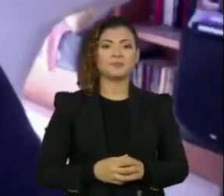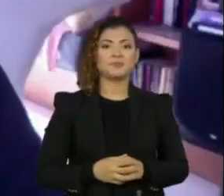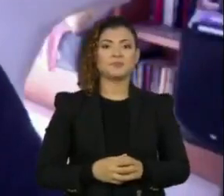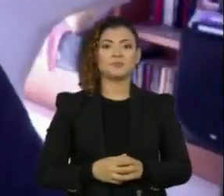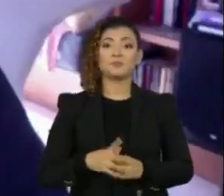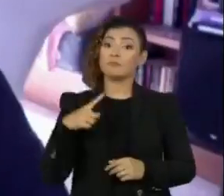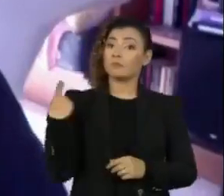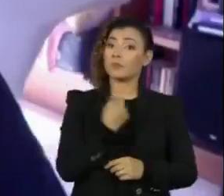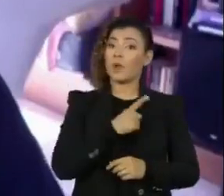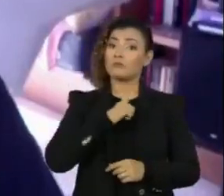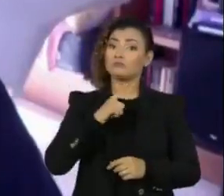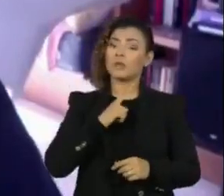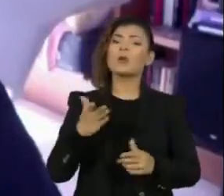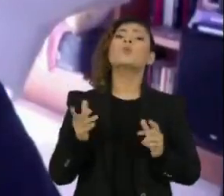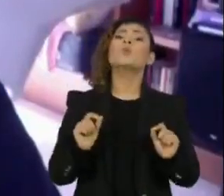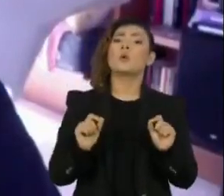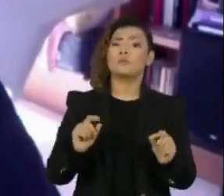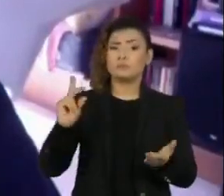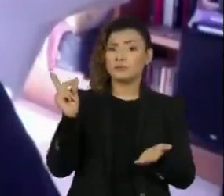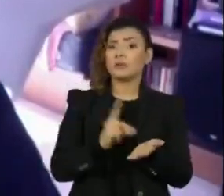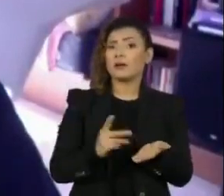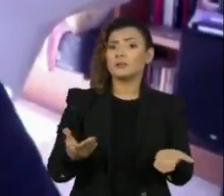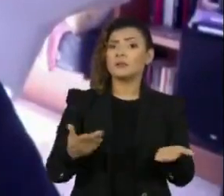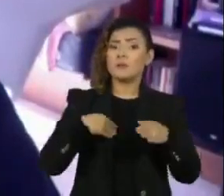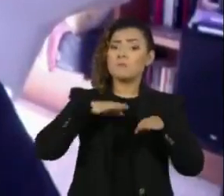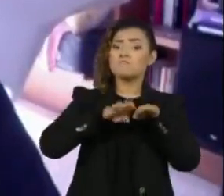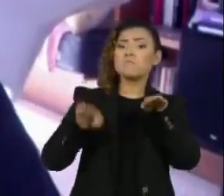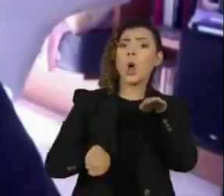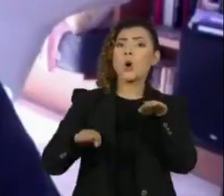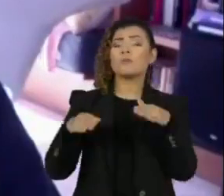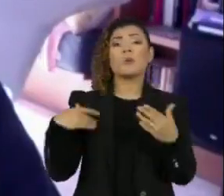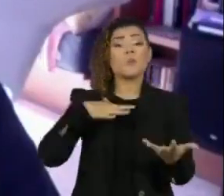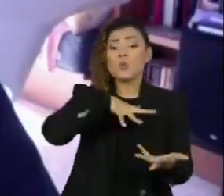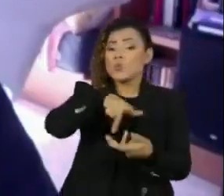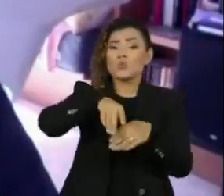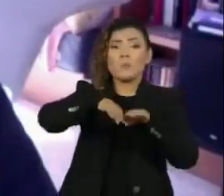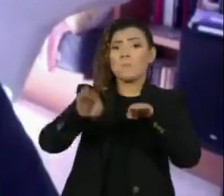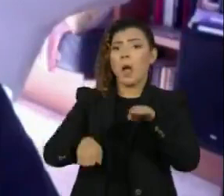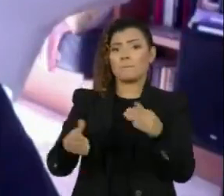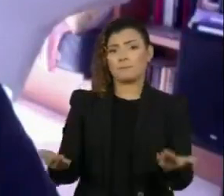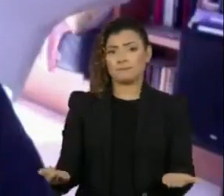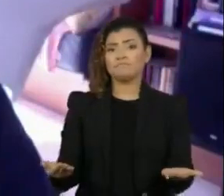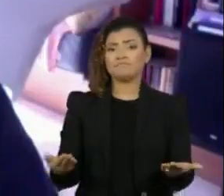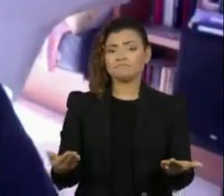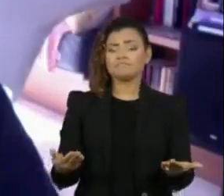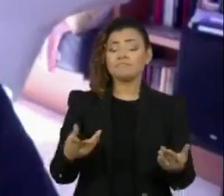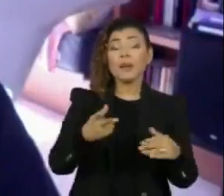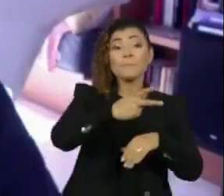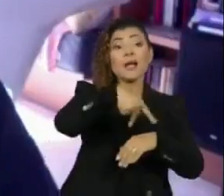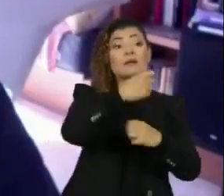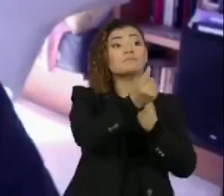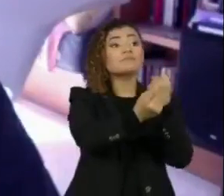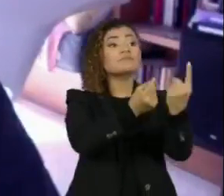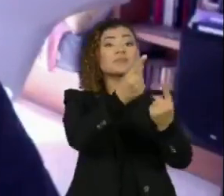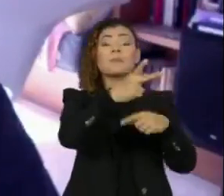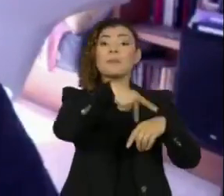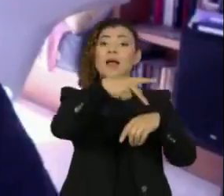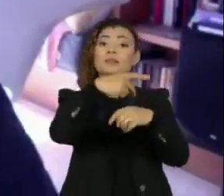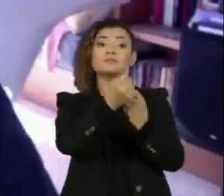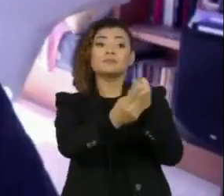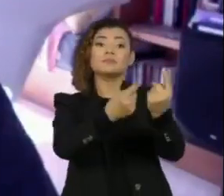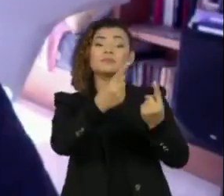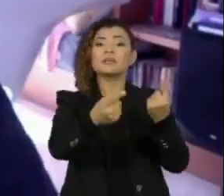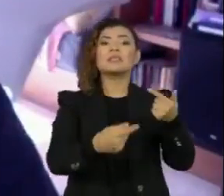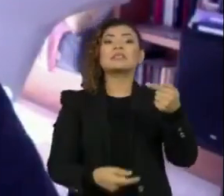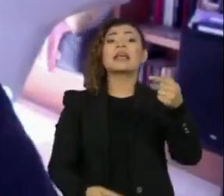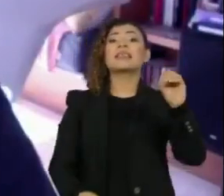A gente tem uma situação que é bastante desigual ainda no mundo todo, né? Então a gente vai ter países, dezenas dele,